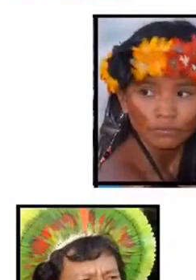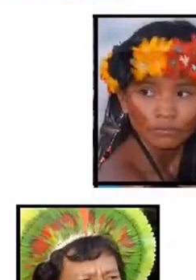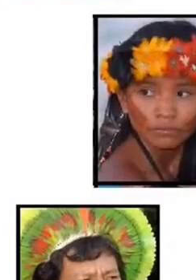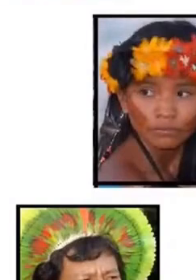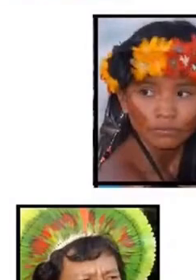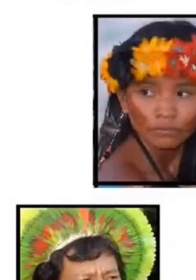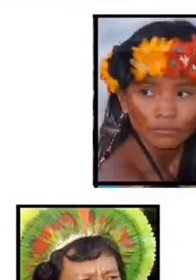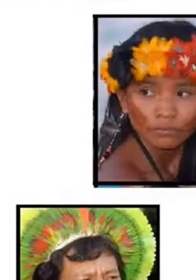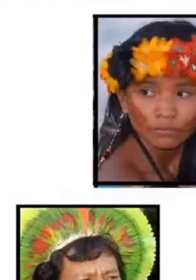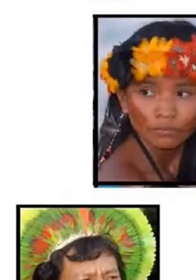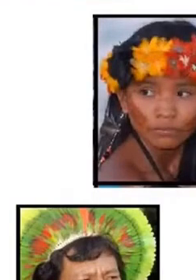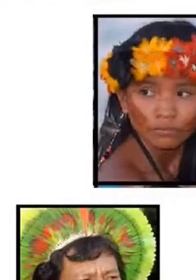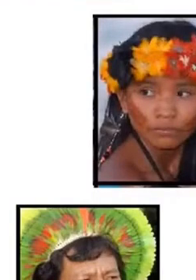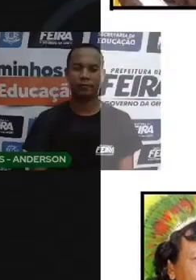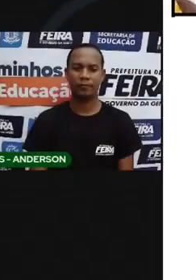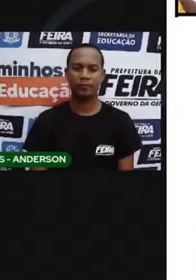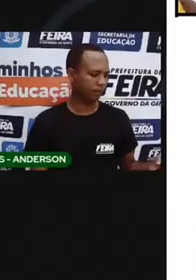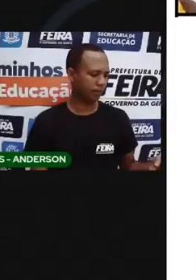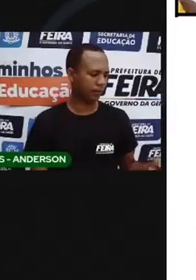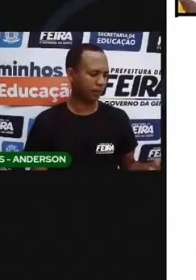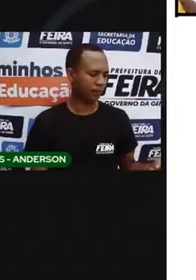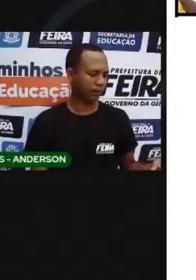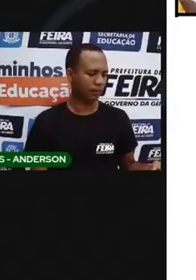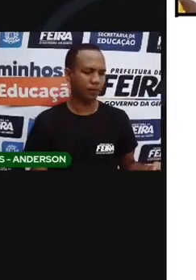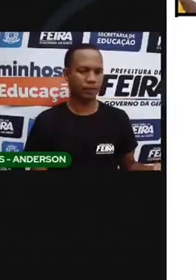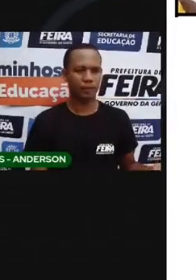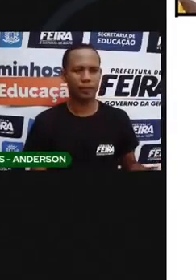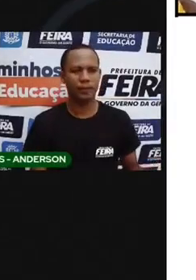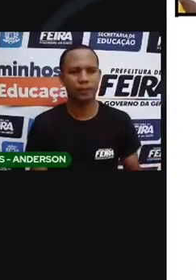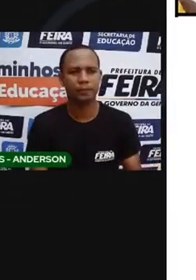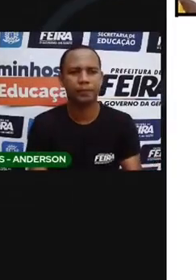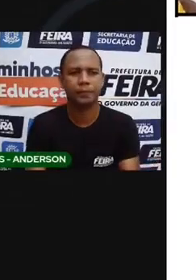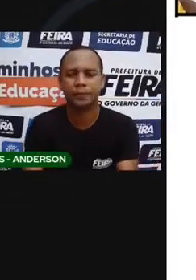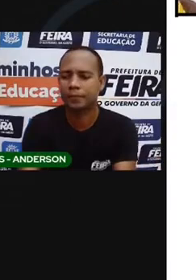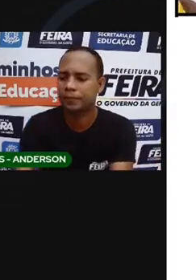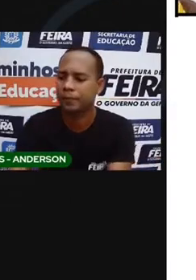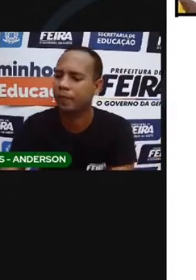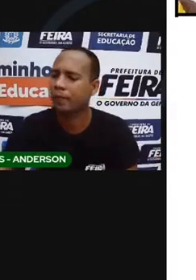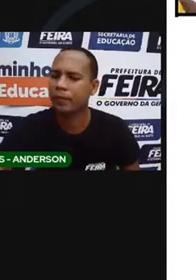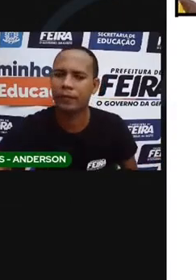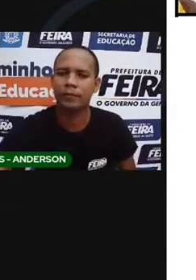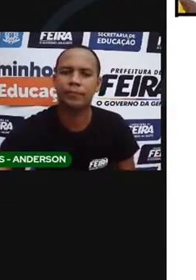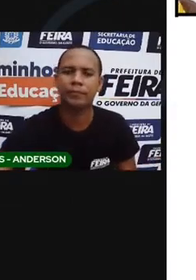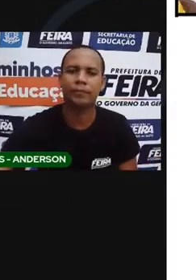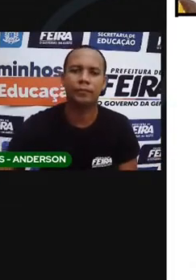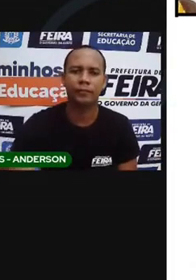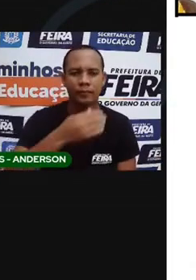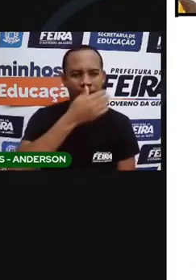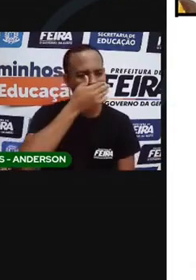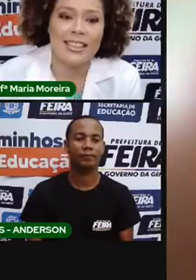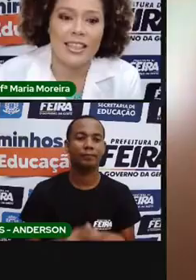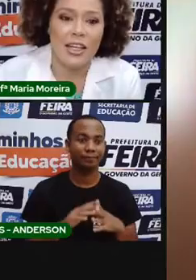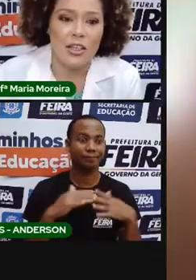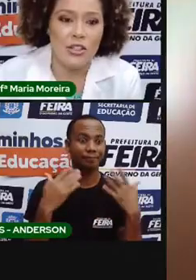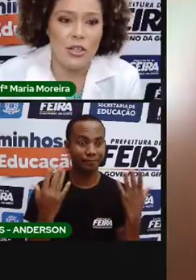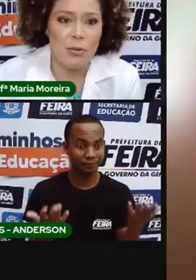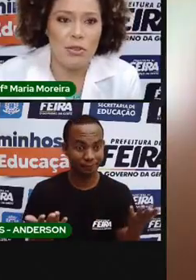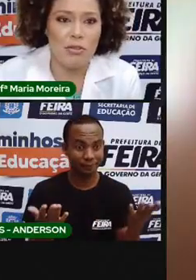Ainda temos muito o que aprender sobre sustentabilidade com os índios. Você não acha?